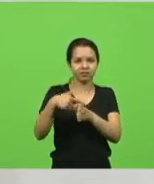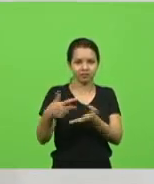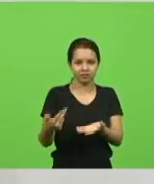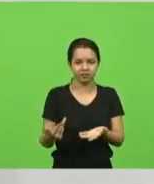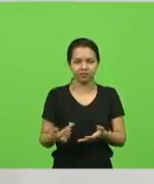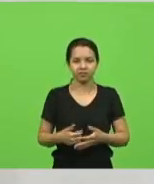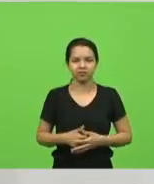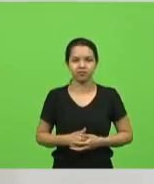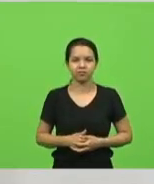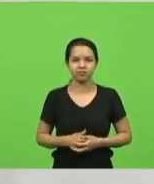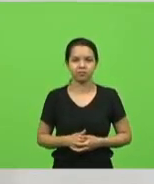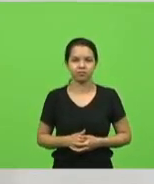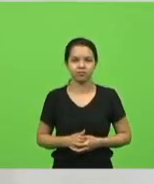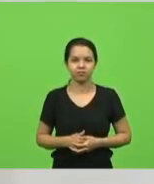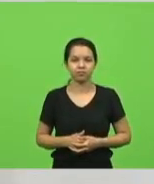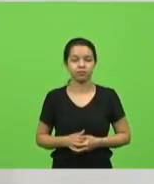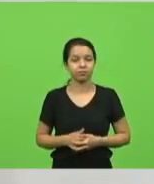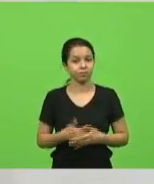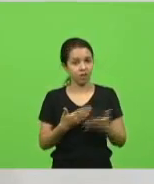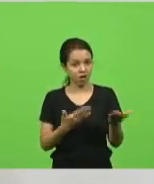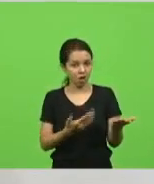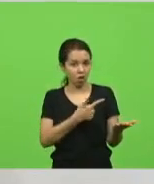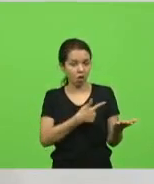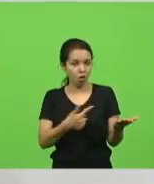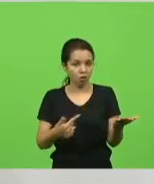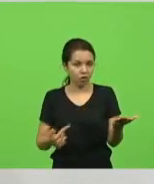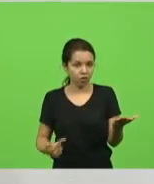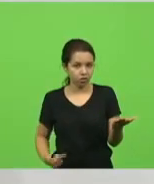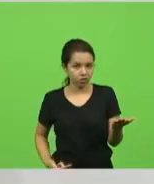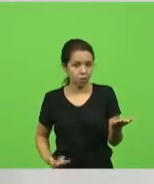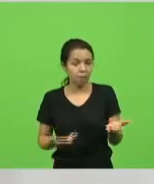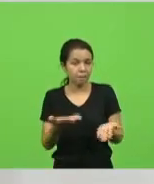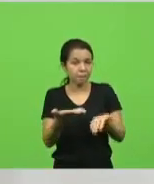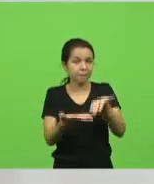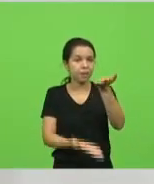perde a chance de ter bons parceiros.